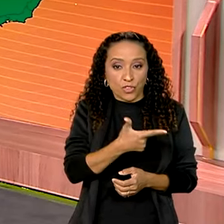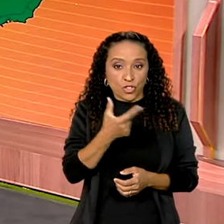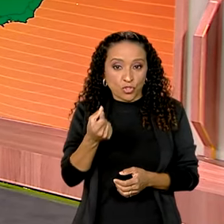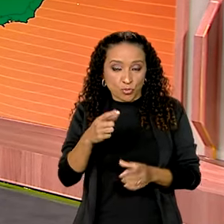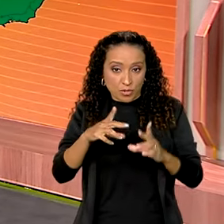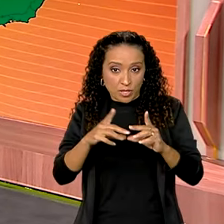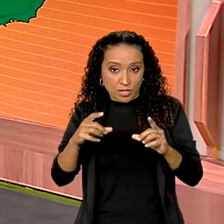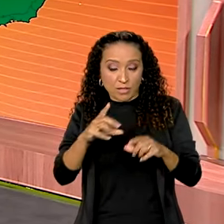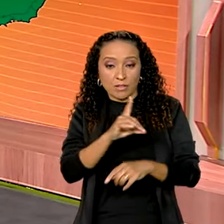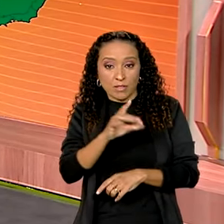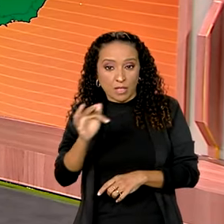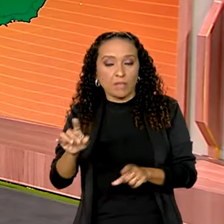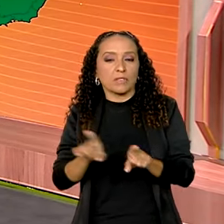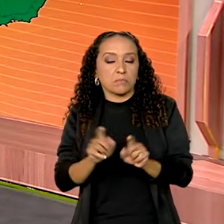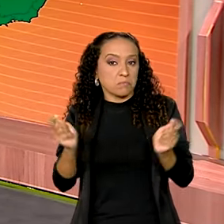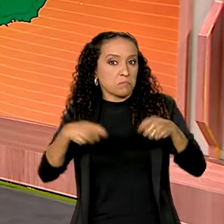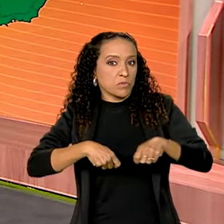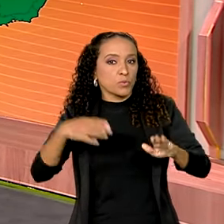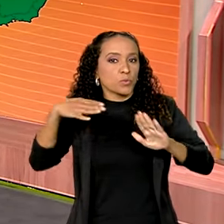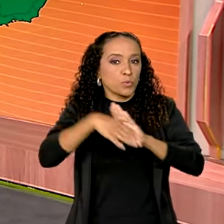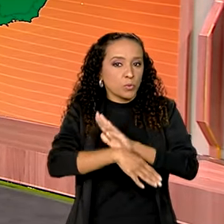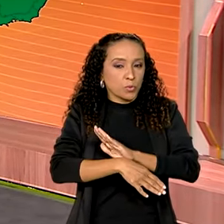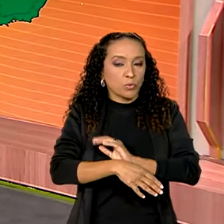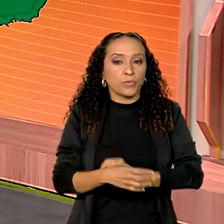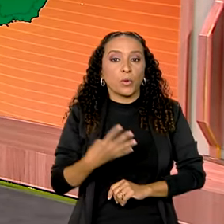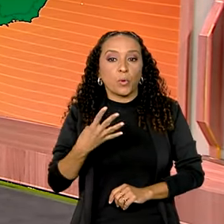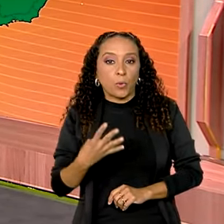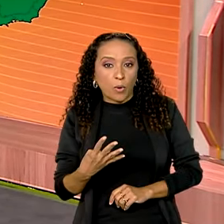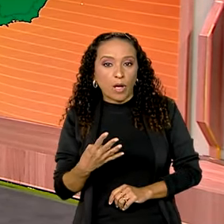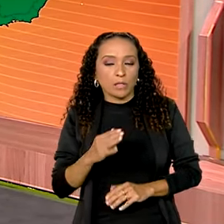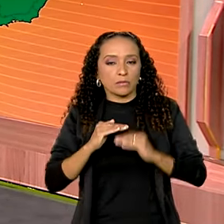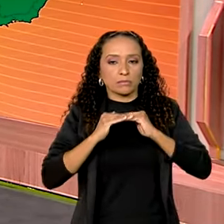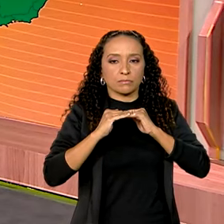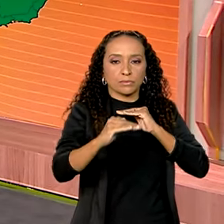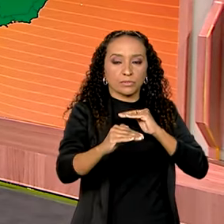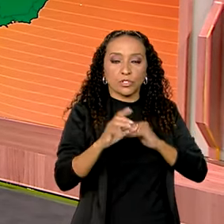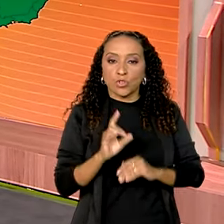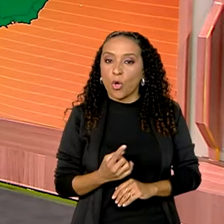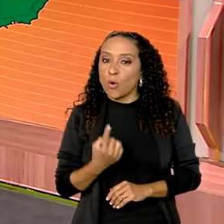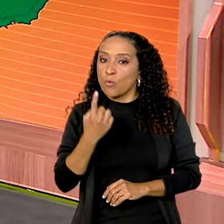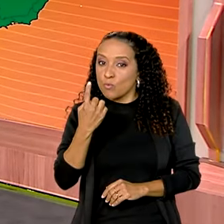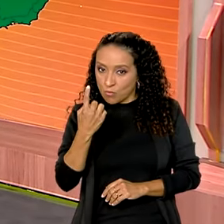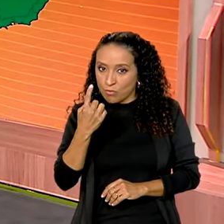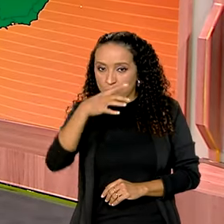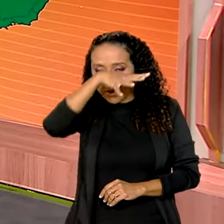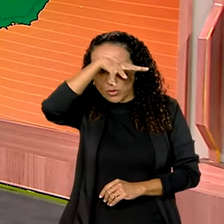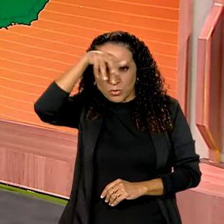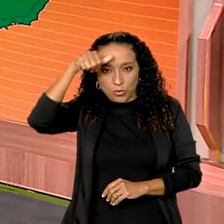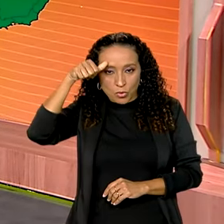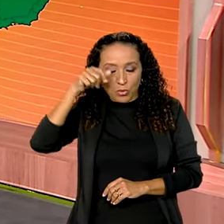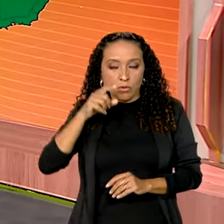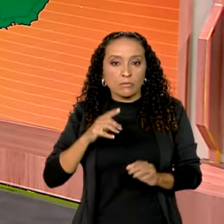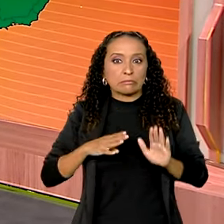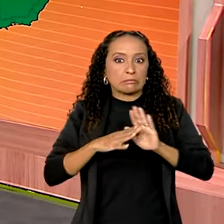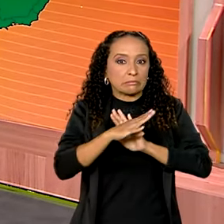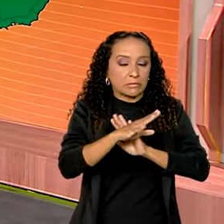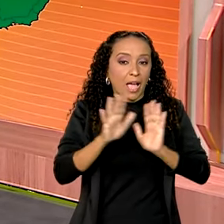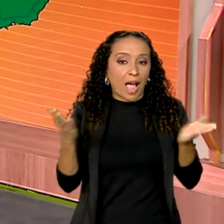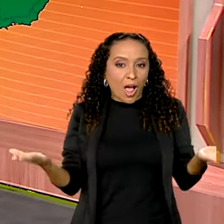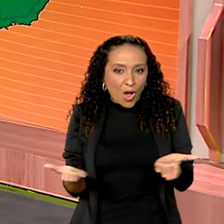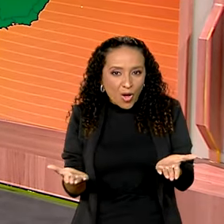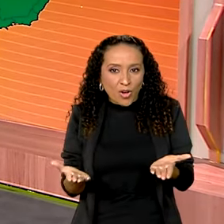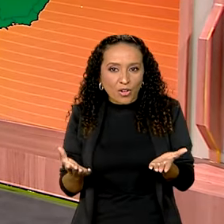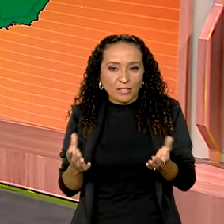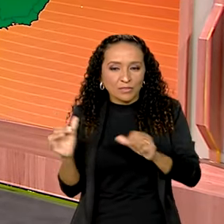e o DF tinham essa tendência de queda. Quatro estavam estáveis, apenas um, né? O Mato Grosso, em alta. E agora,